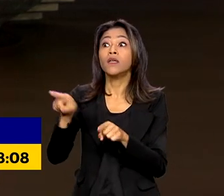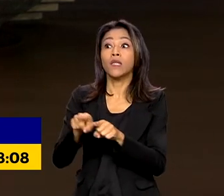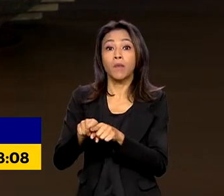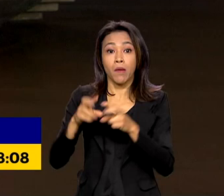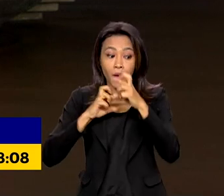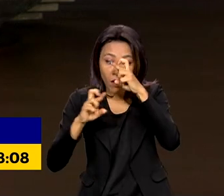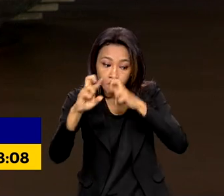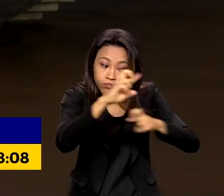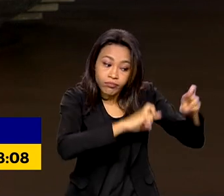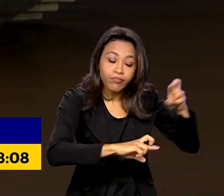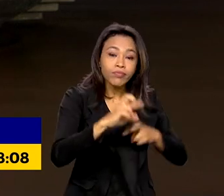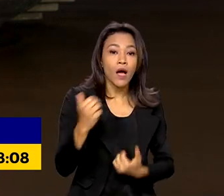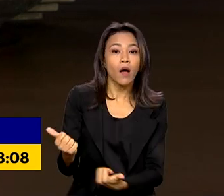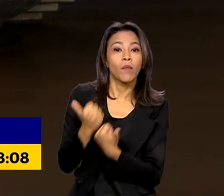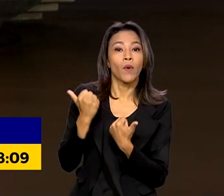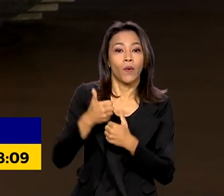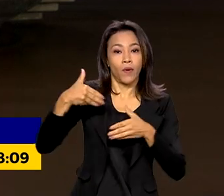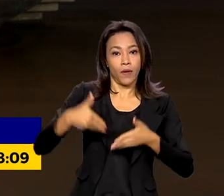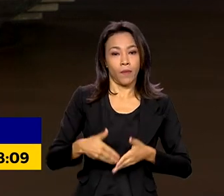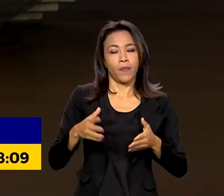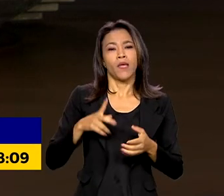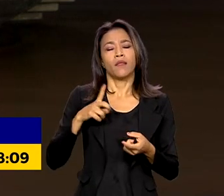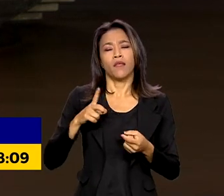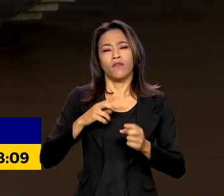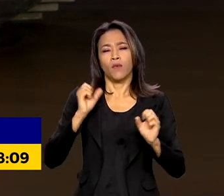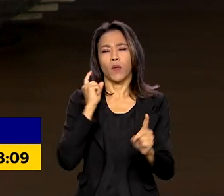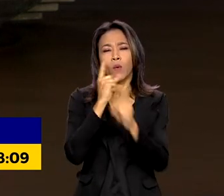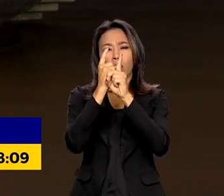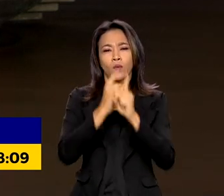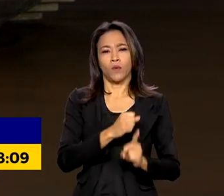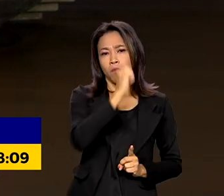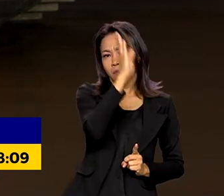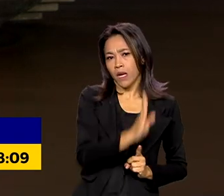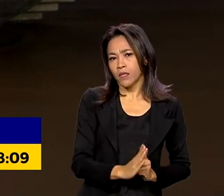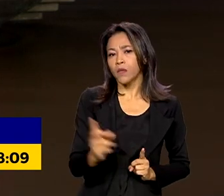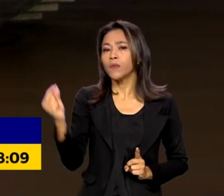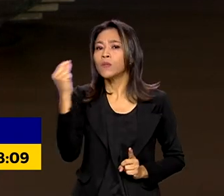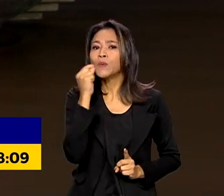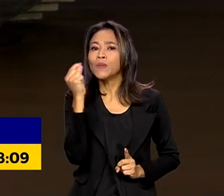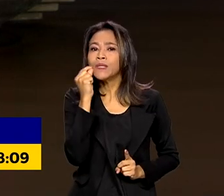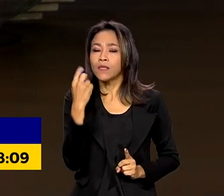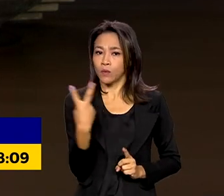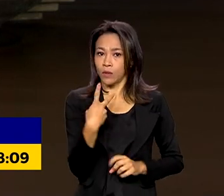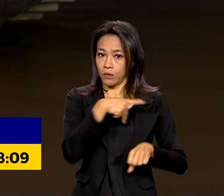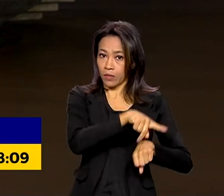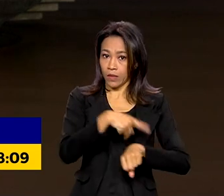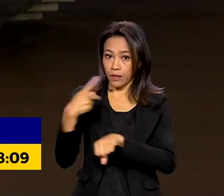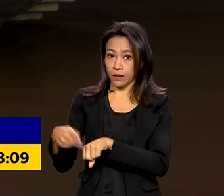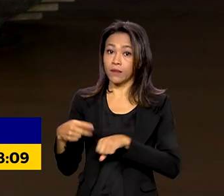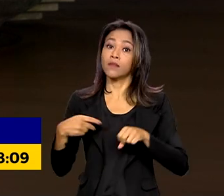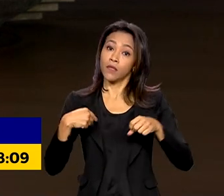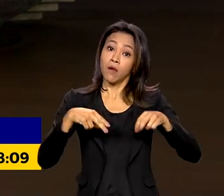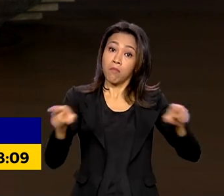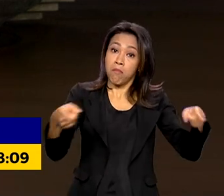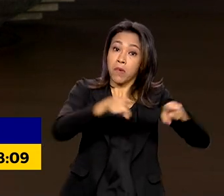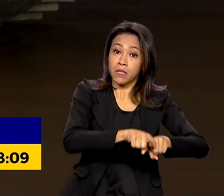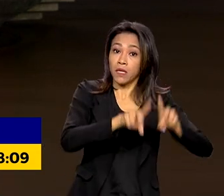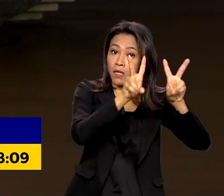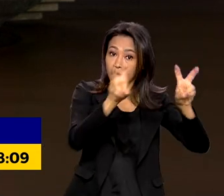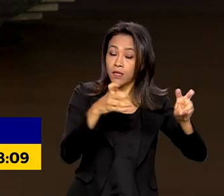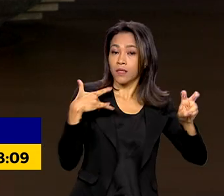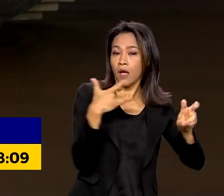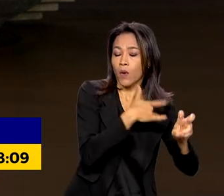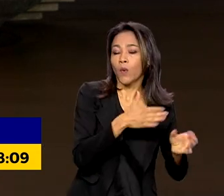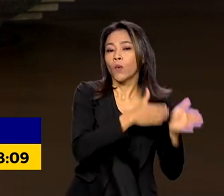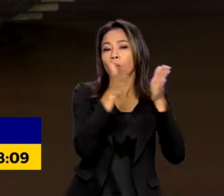No encontro que reuniu representantes de Brasil e Suíça, também foram discutidas parcerias nas áreas de saúde, tecnologia,